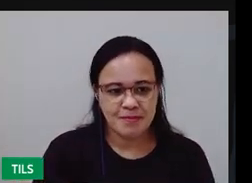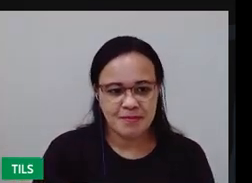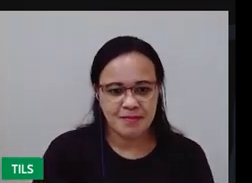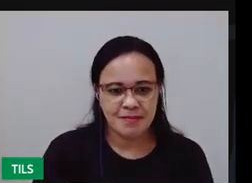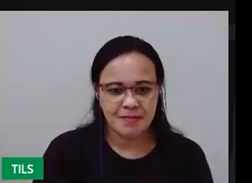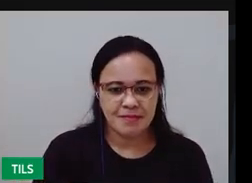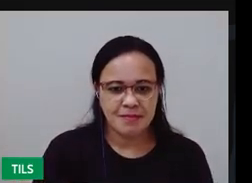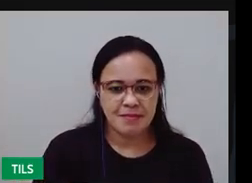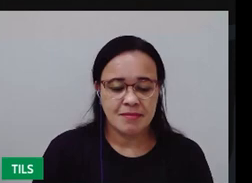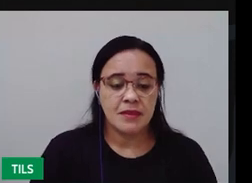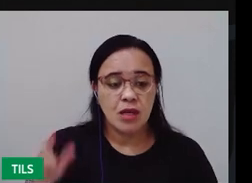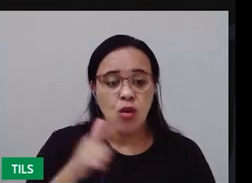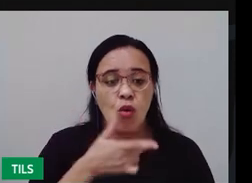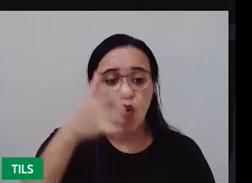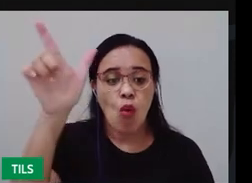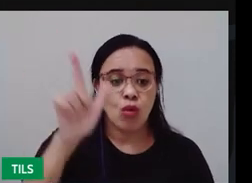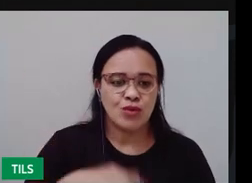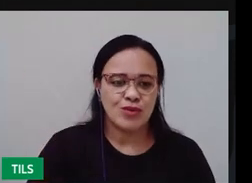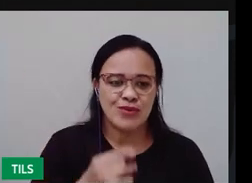Vamos ver outro problema.